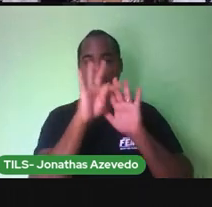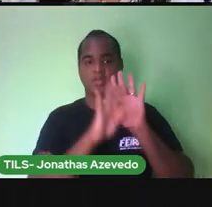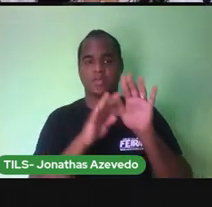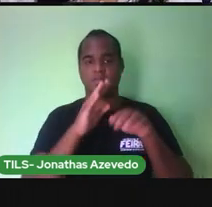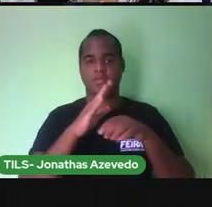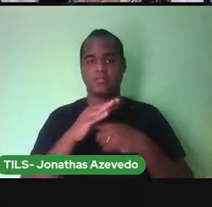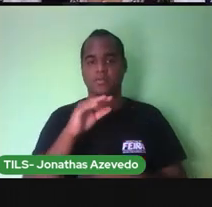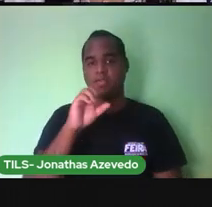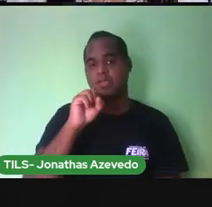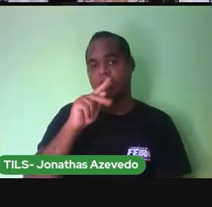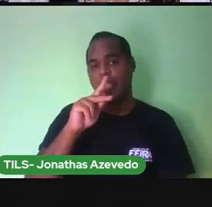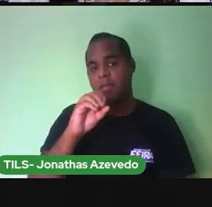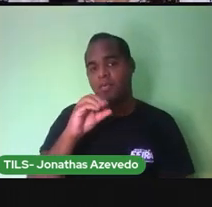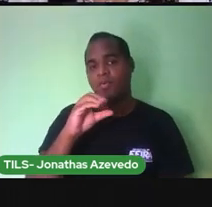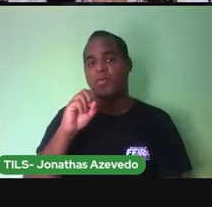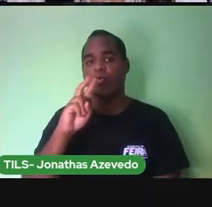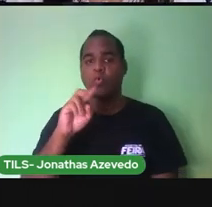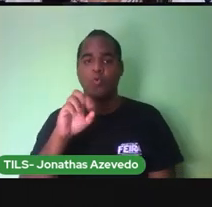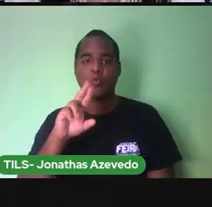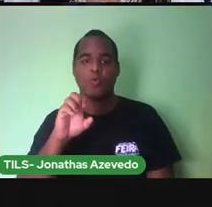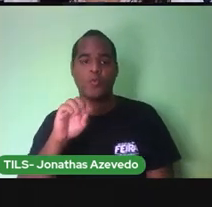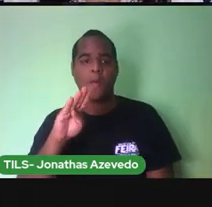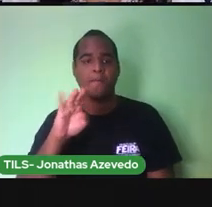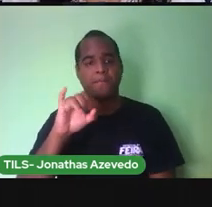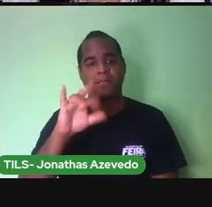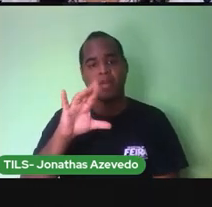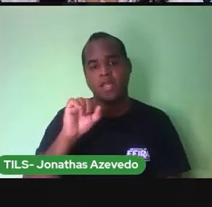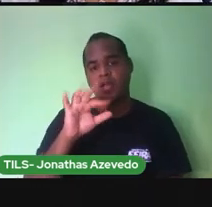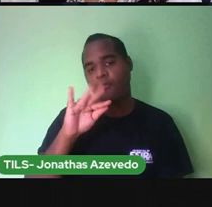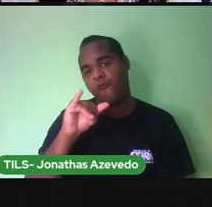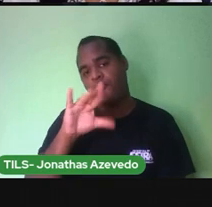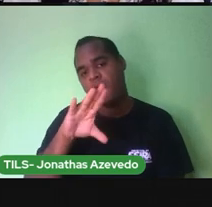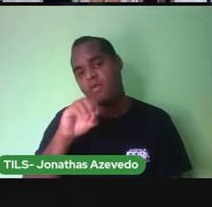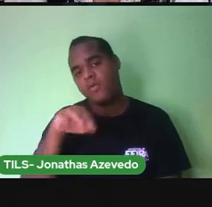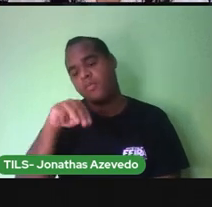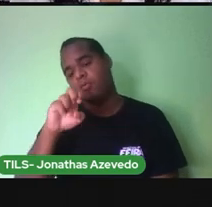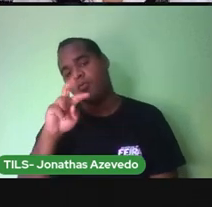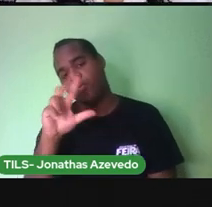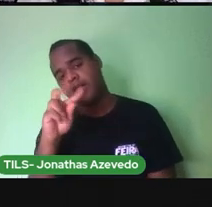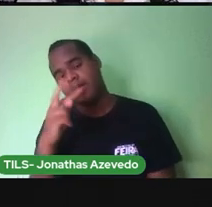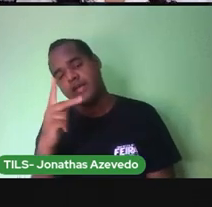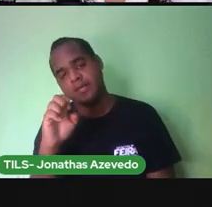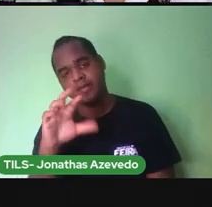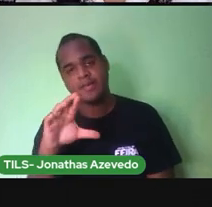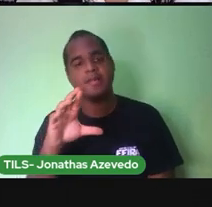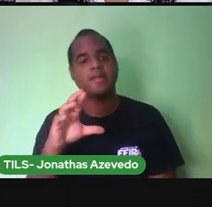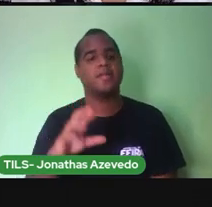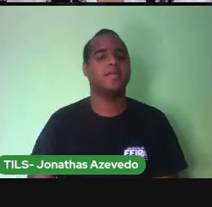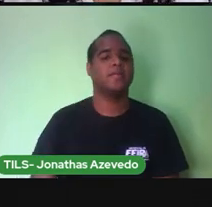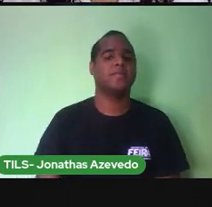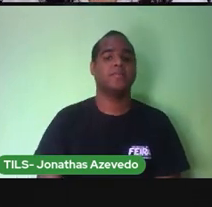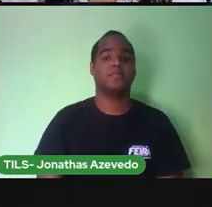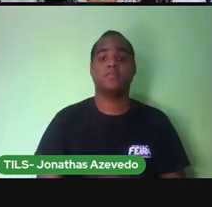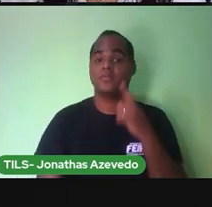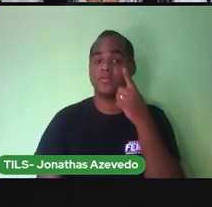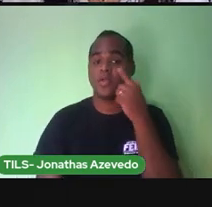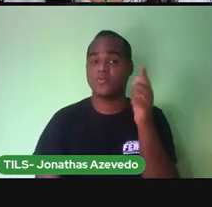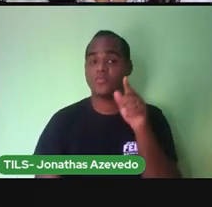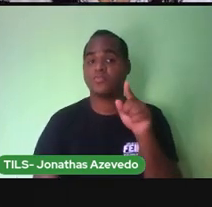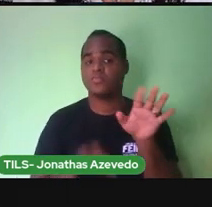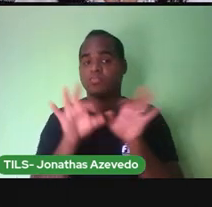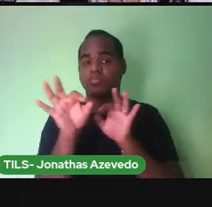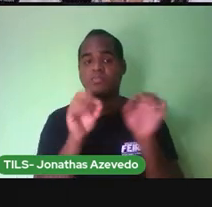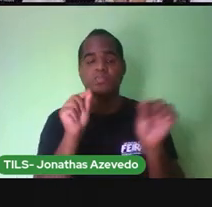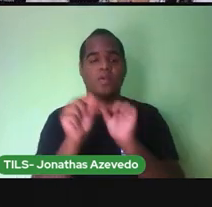Cururu Beira Frio E mulher O que é que nós vamos fazer Nós vamos